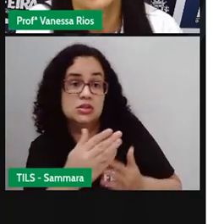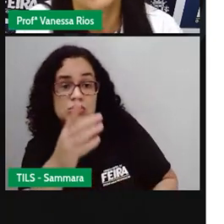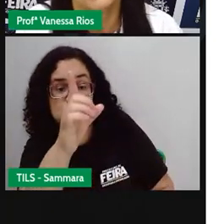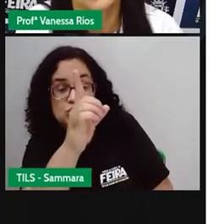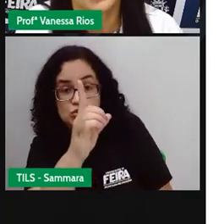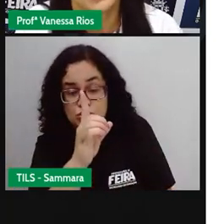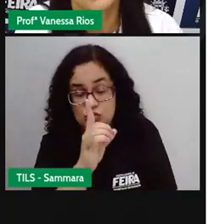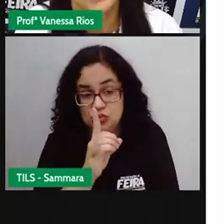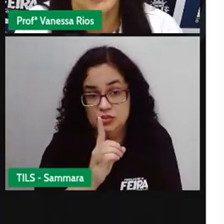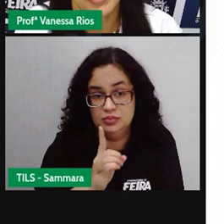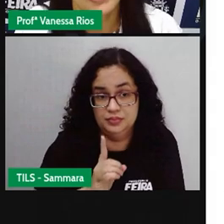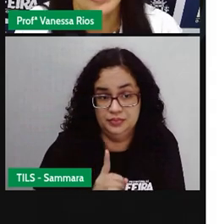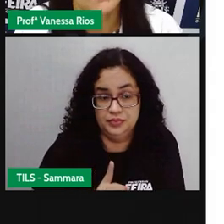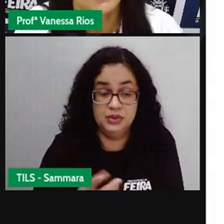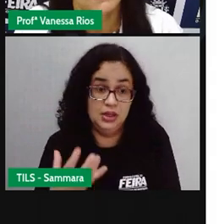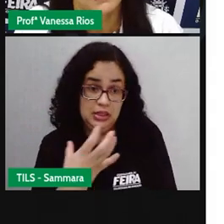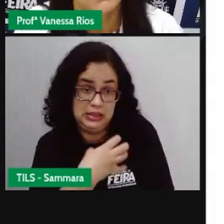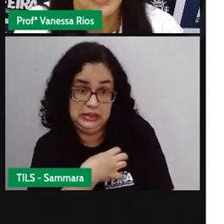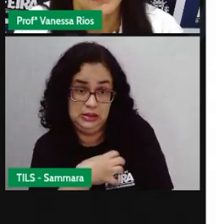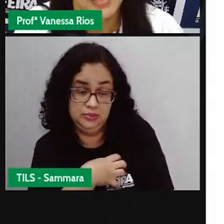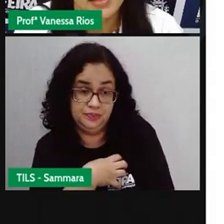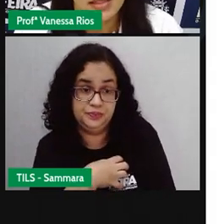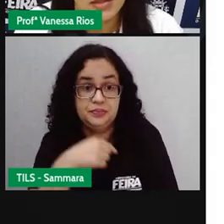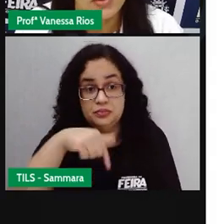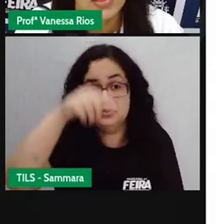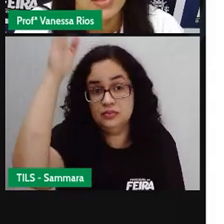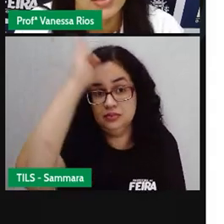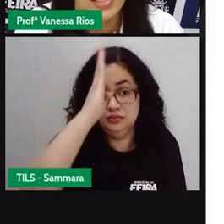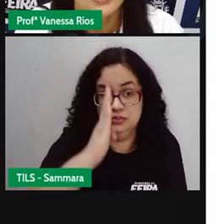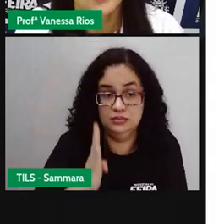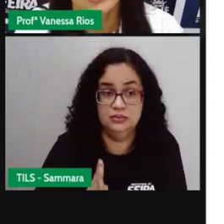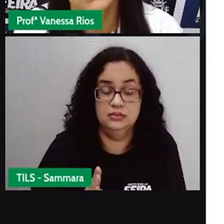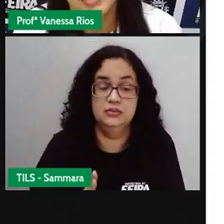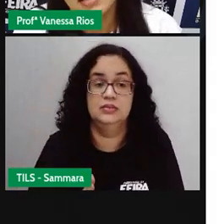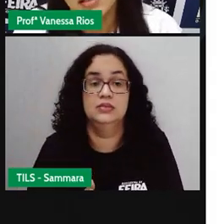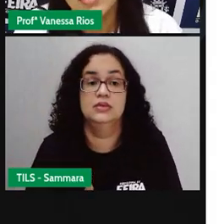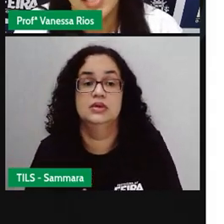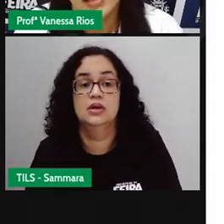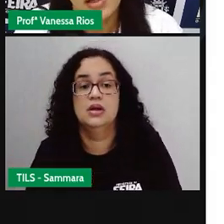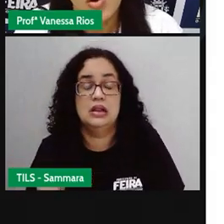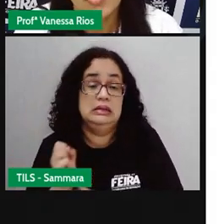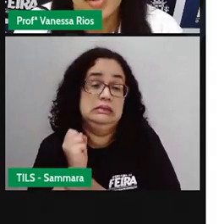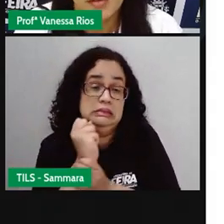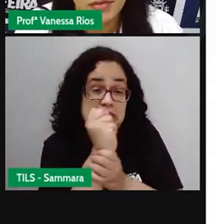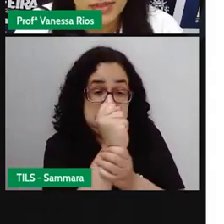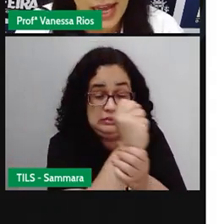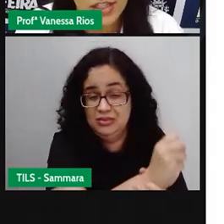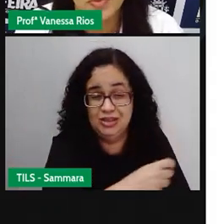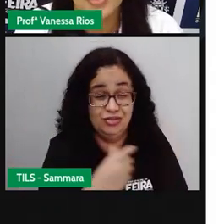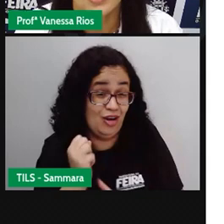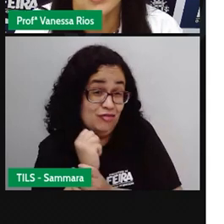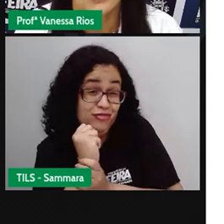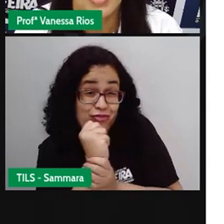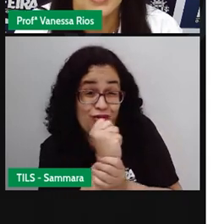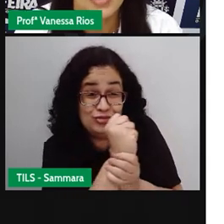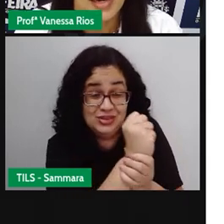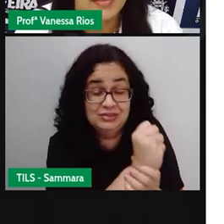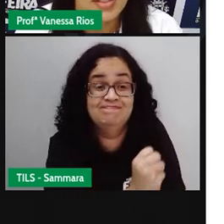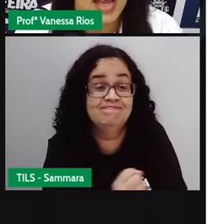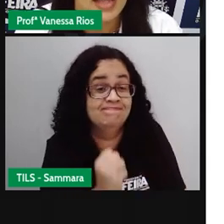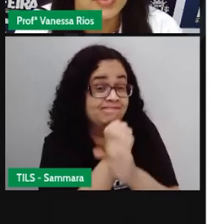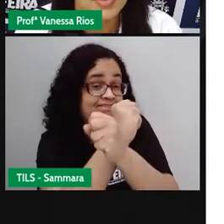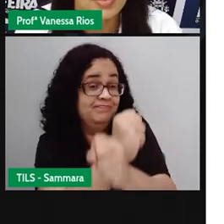para a Bahia, para o Brasil. E eles foram trazidos aqui contra vontade para serem